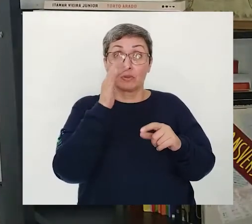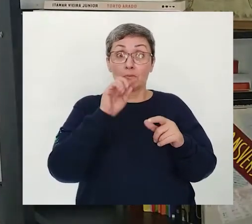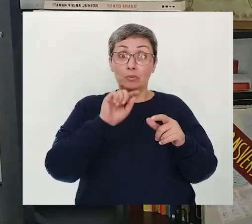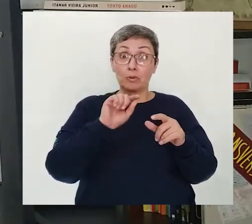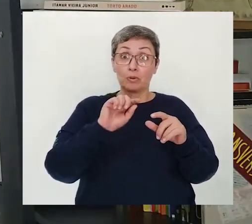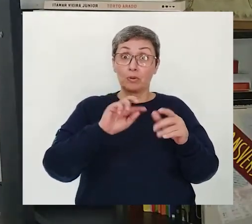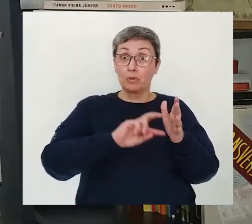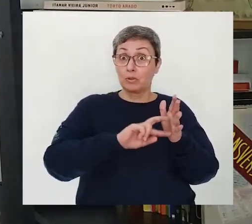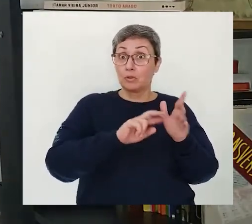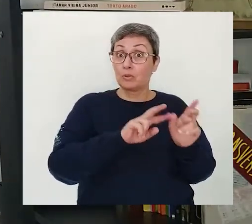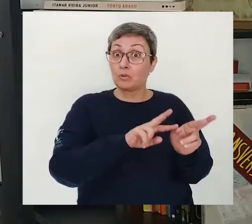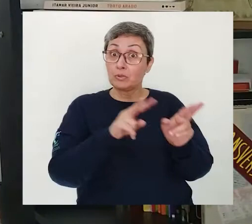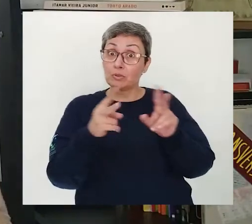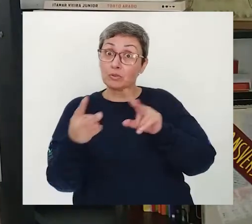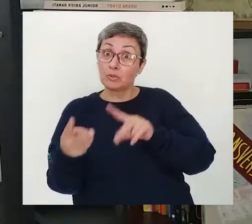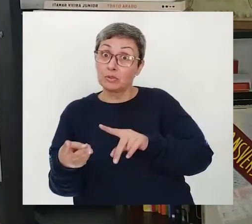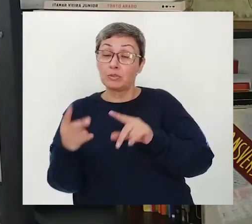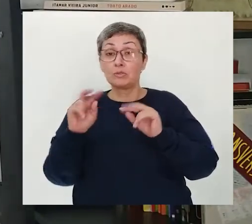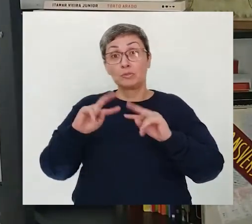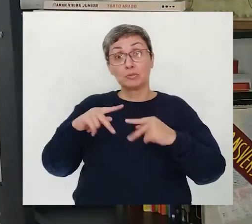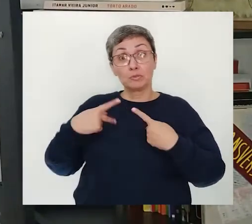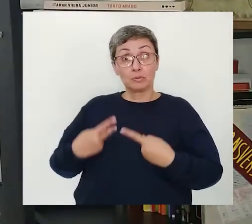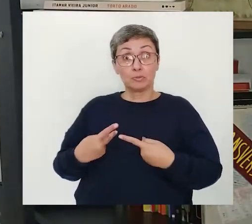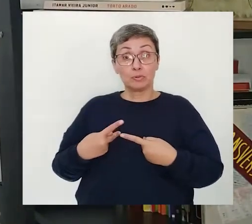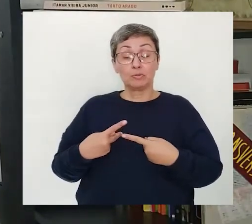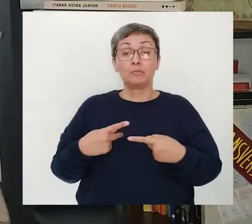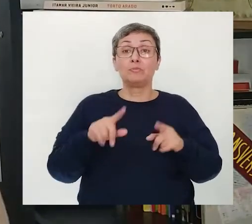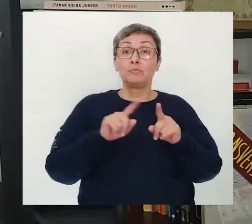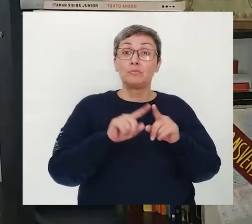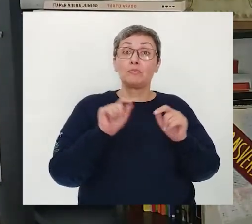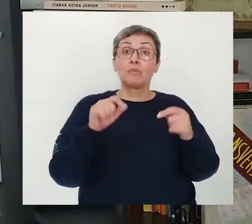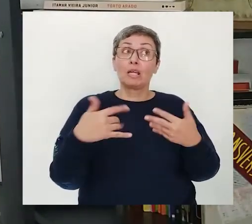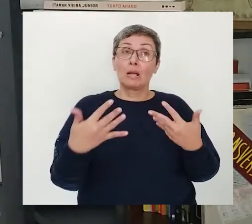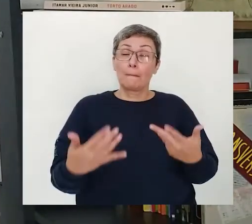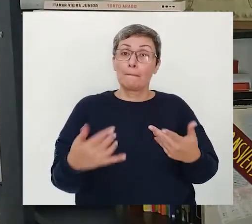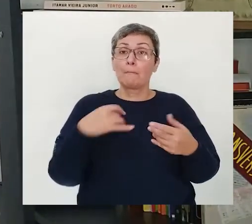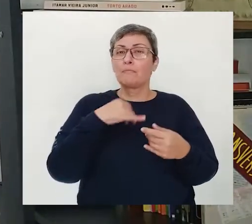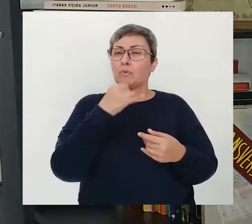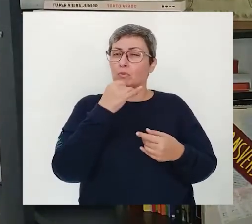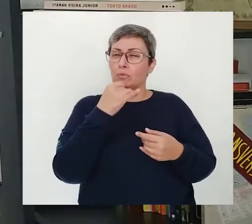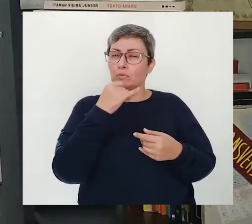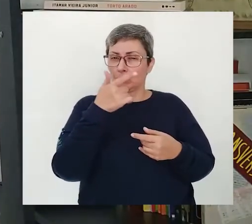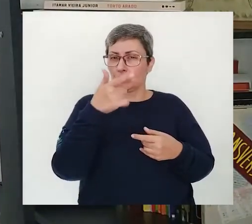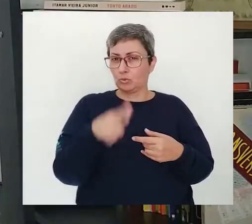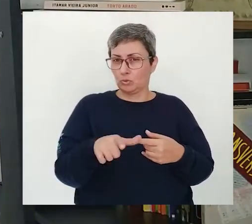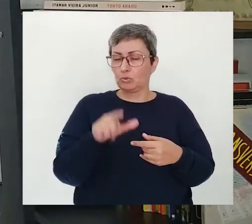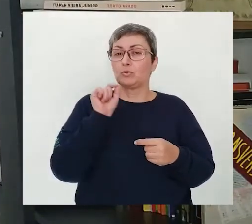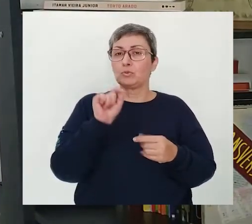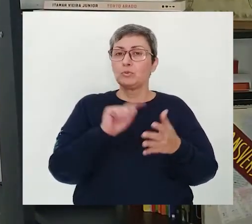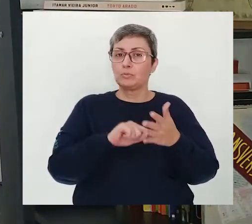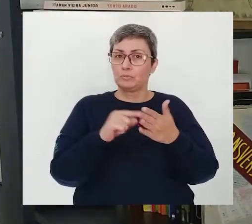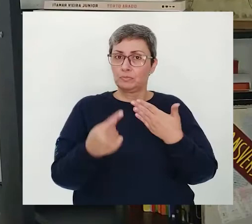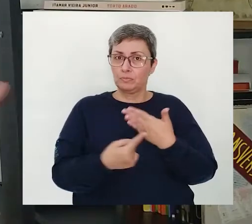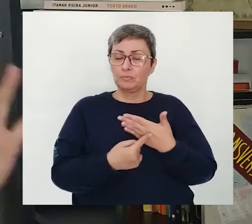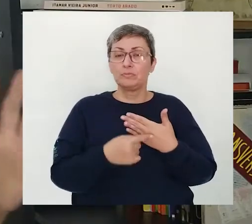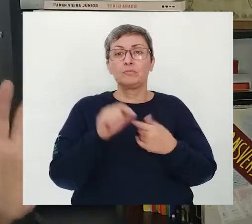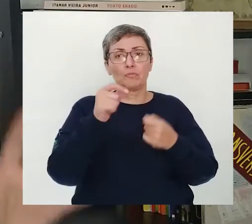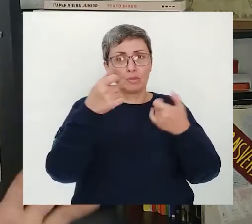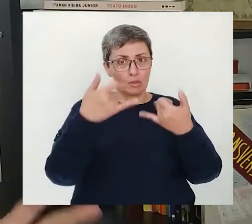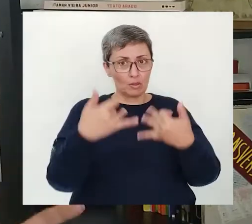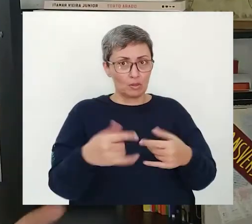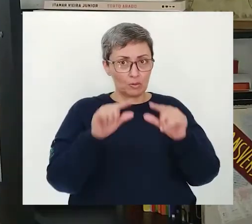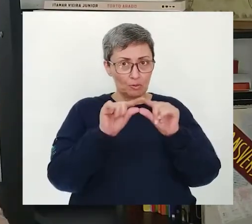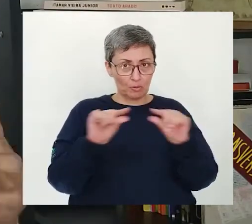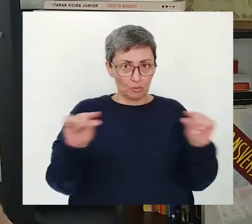significado Para a figura de um ser humano Então eu vou dar mais um exemplo De metáfora para vocês Vou